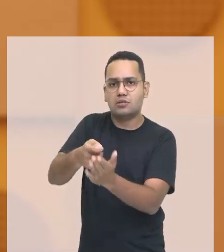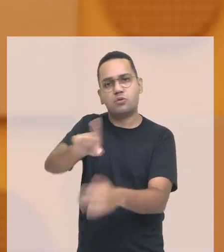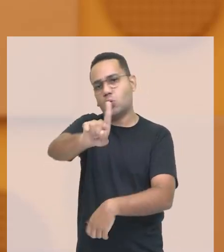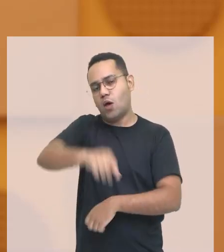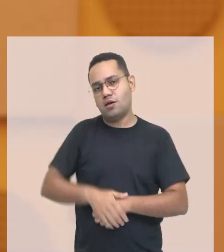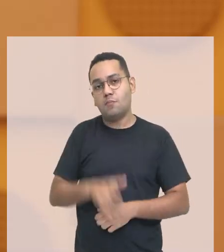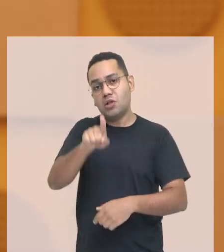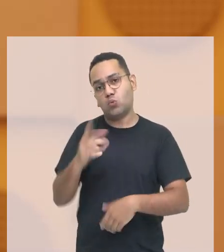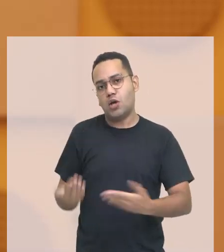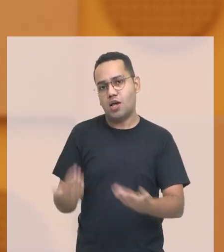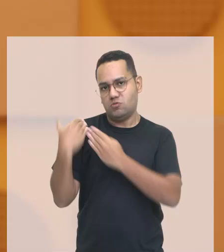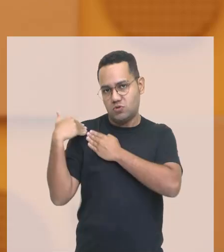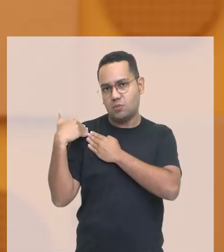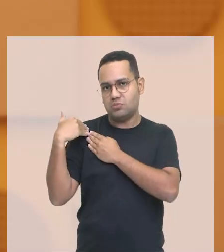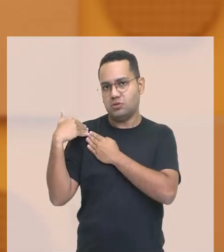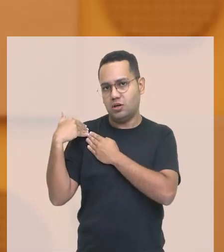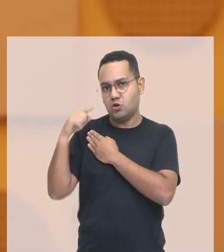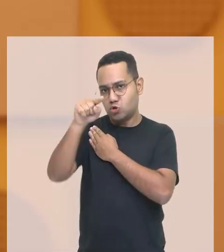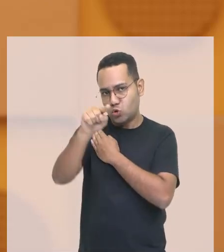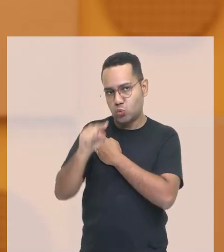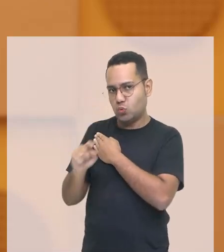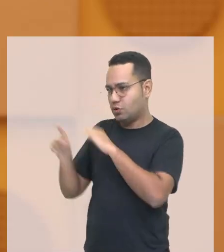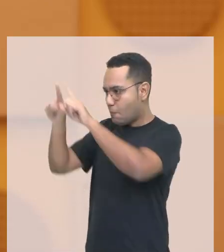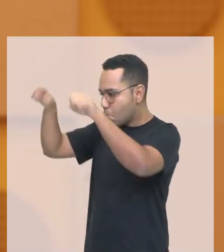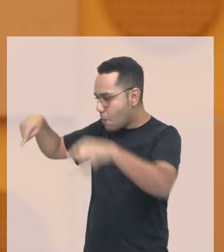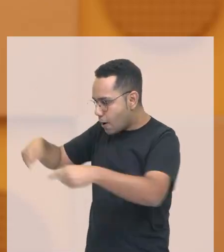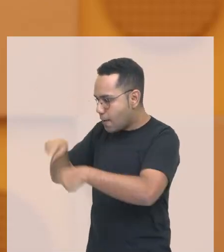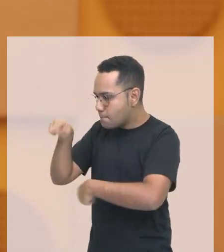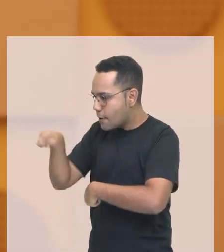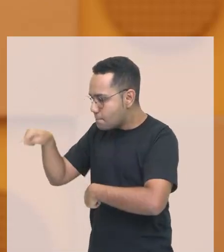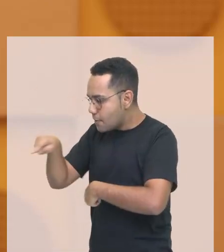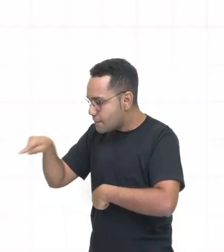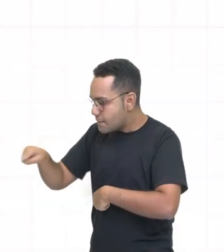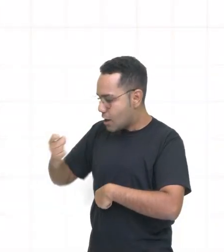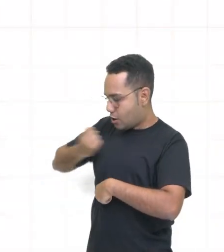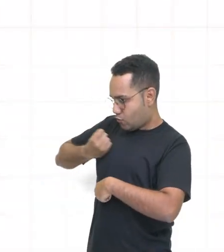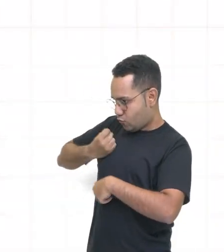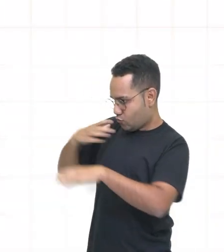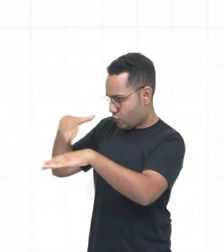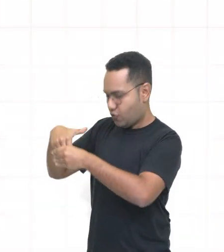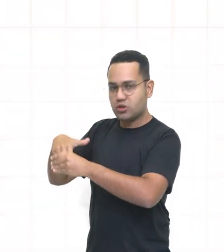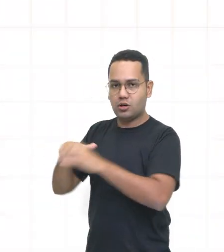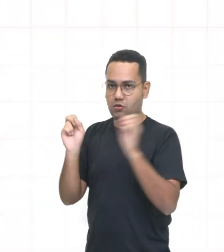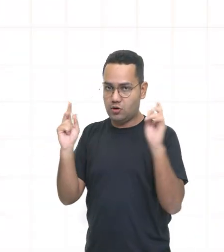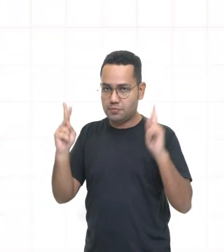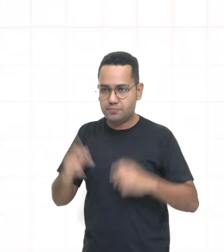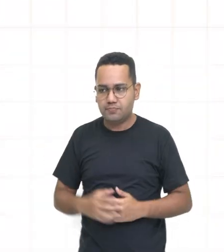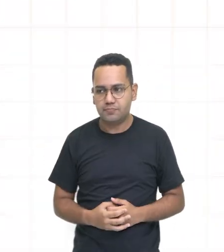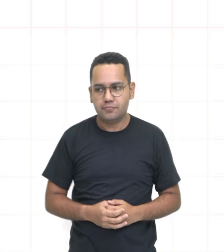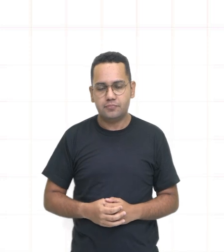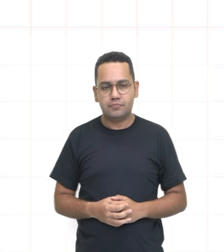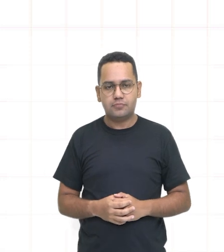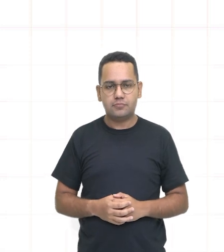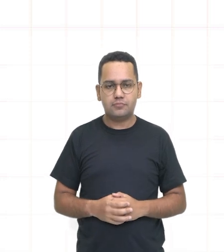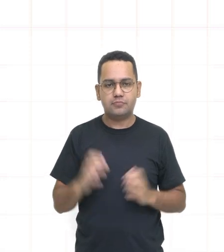seu como cidadão participar da festa da democracia. Vamos voltar com o texto vamos lá.